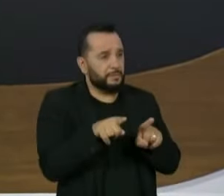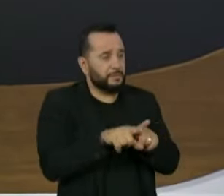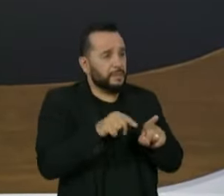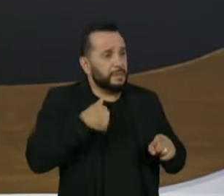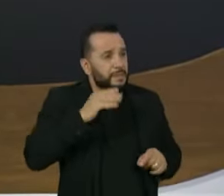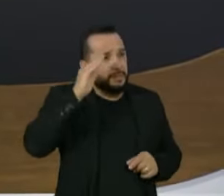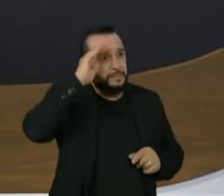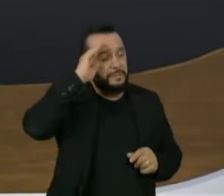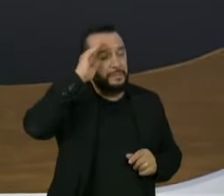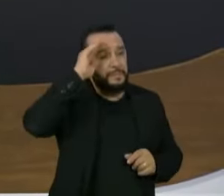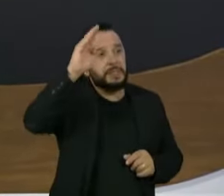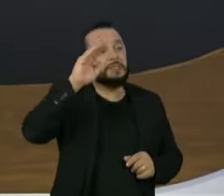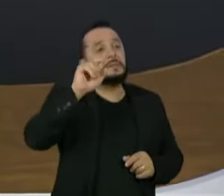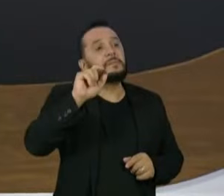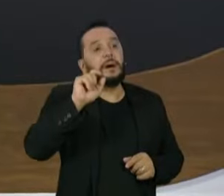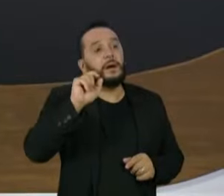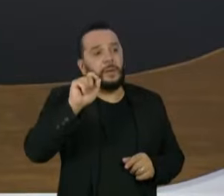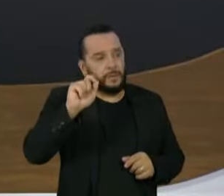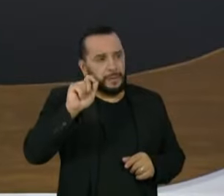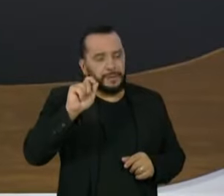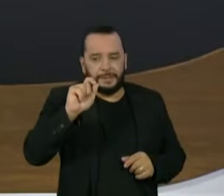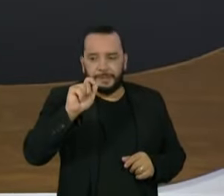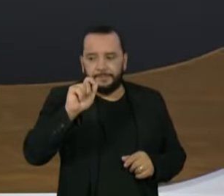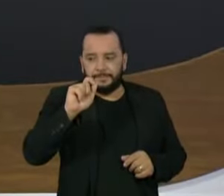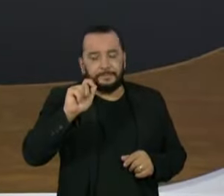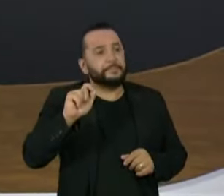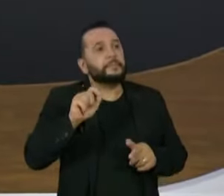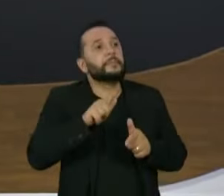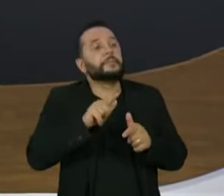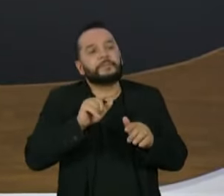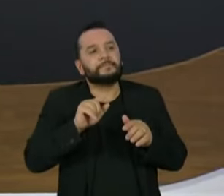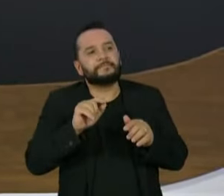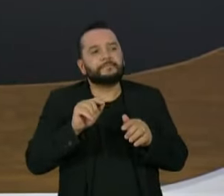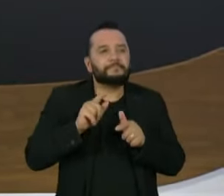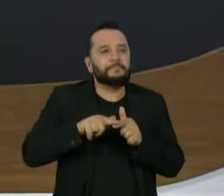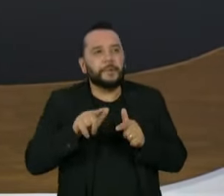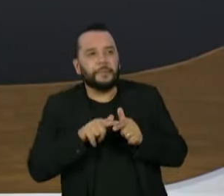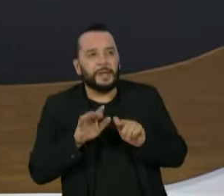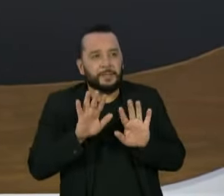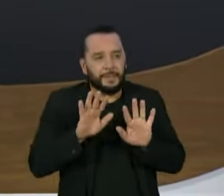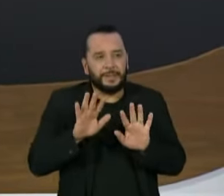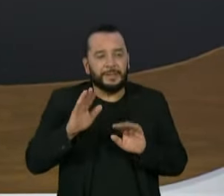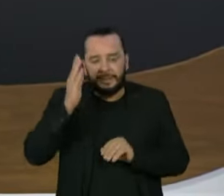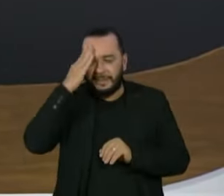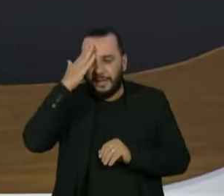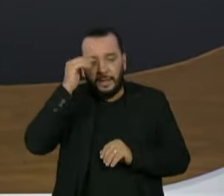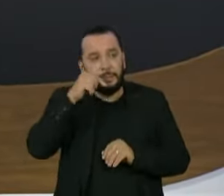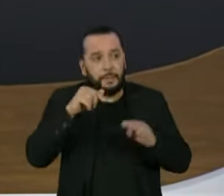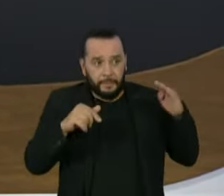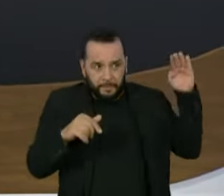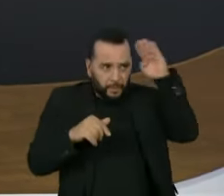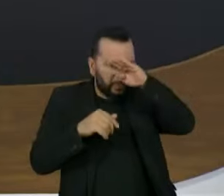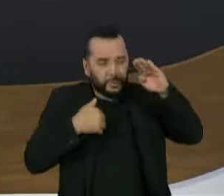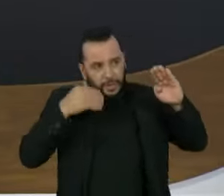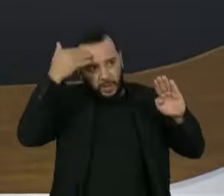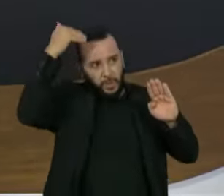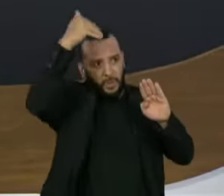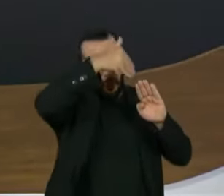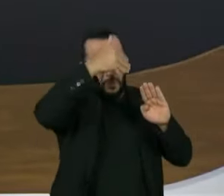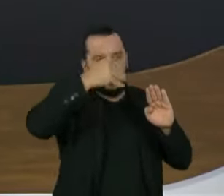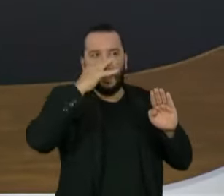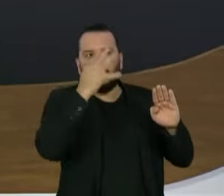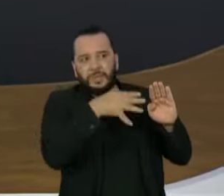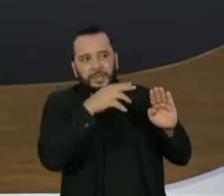principais nós dessa reta final que são as imputações ao presidente Jair Bolsonaro. O senador Renan